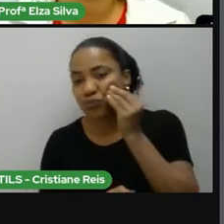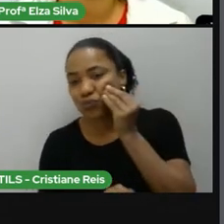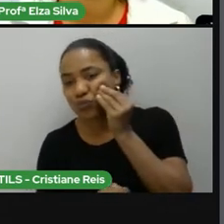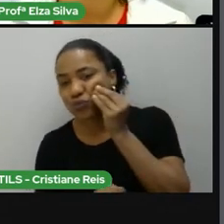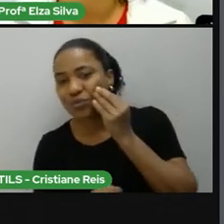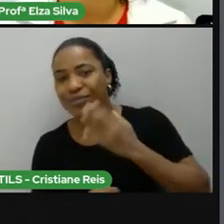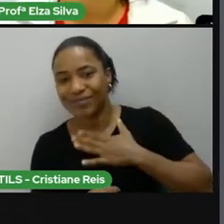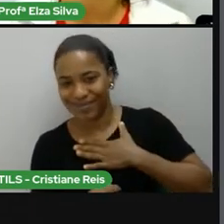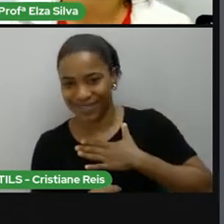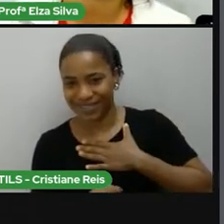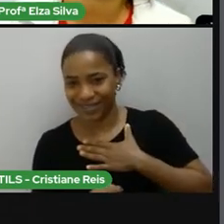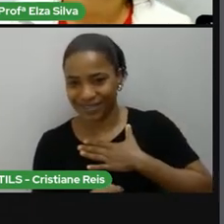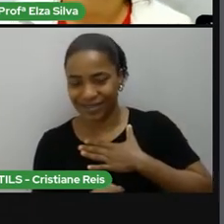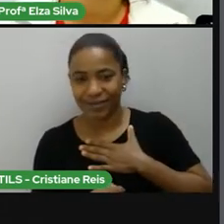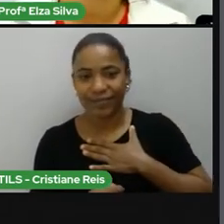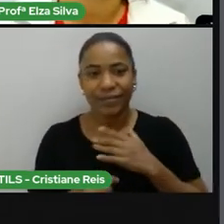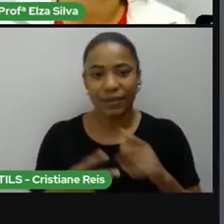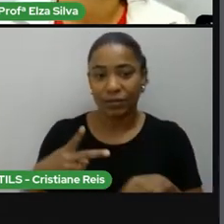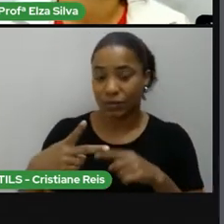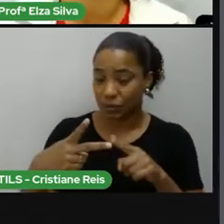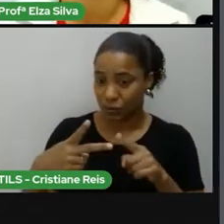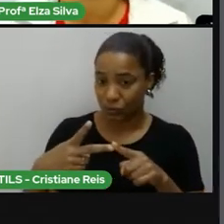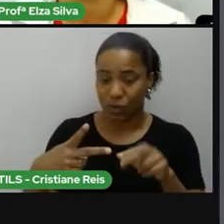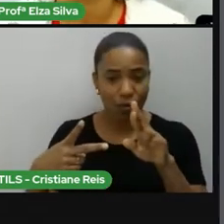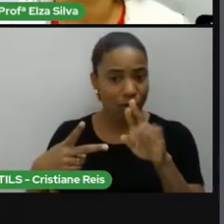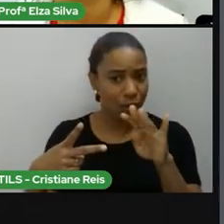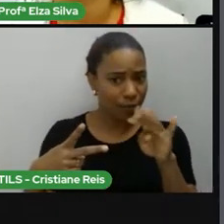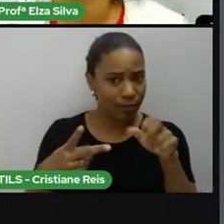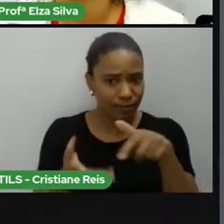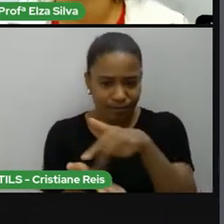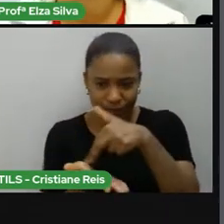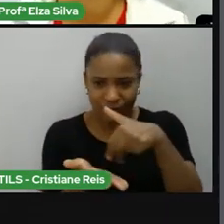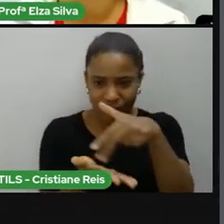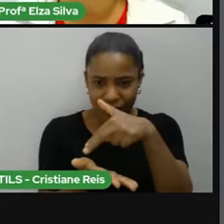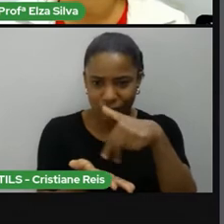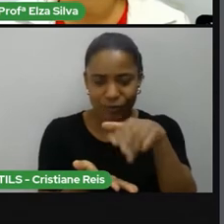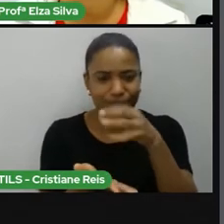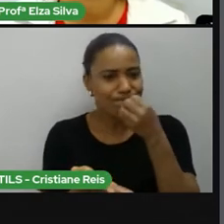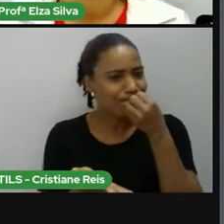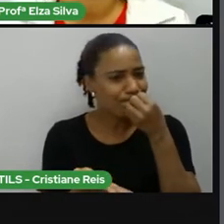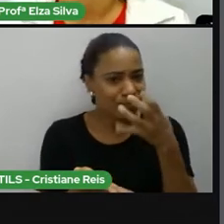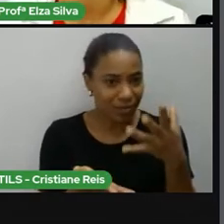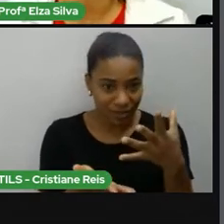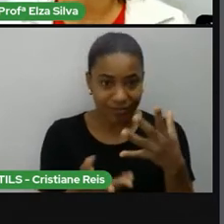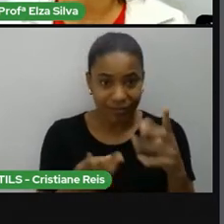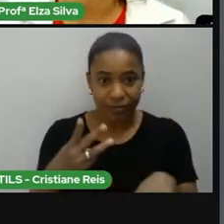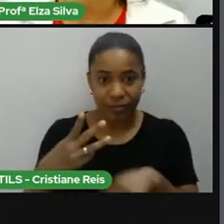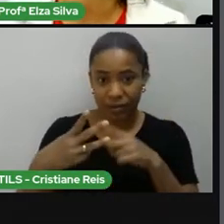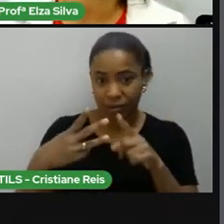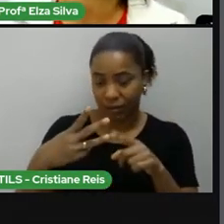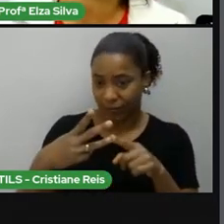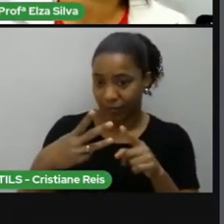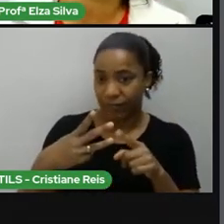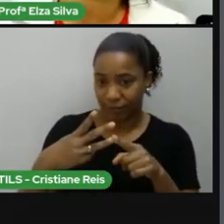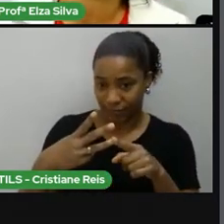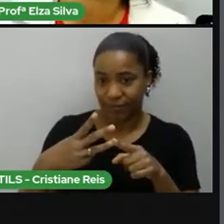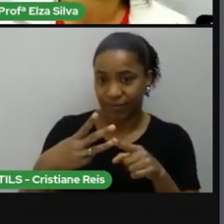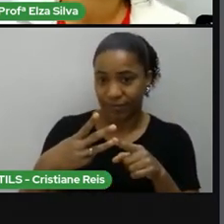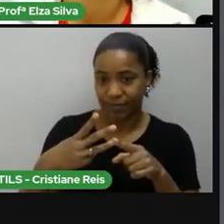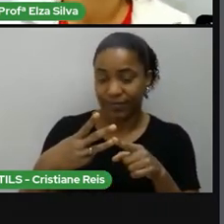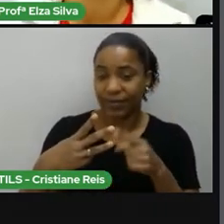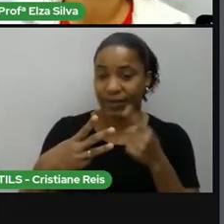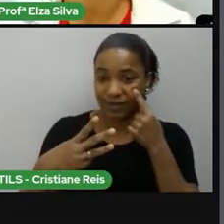Robbie dançou muito bem. Yesterday, ontem. We studied English last week.